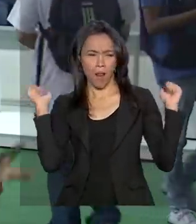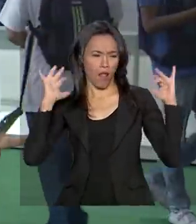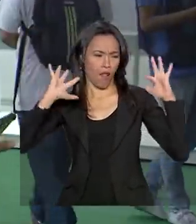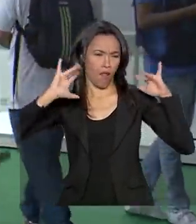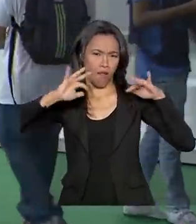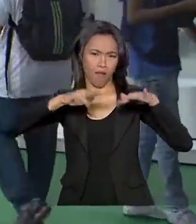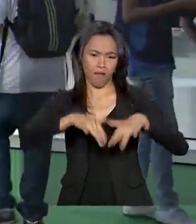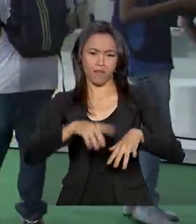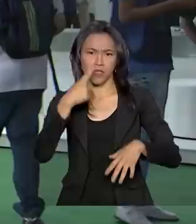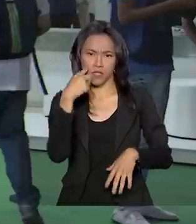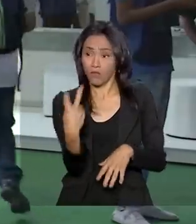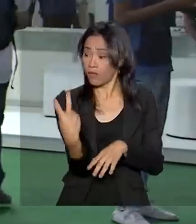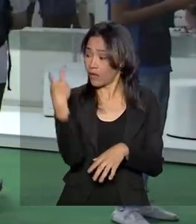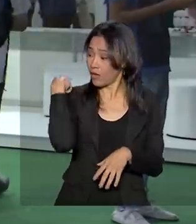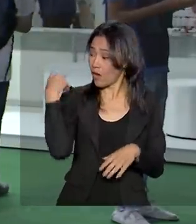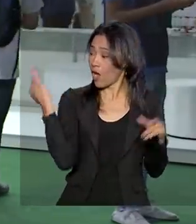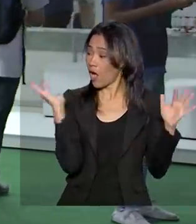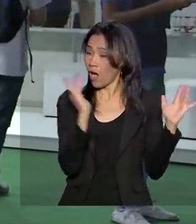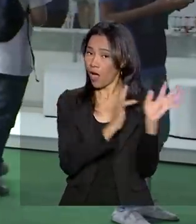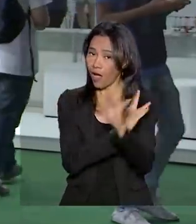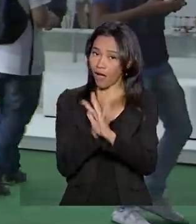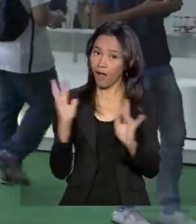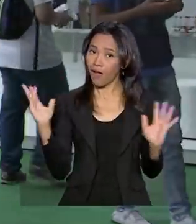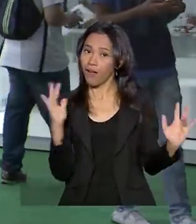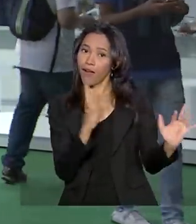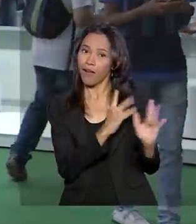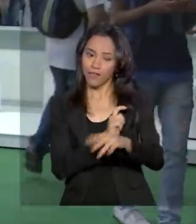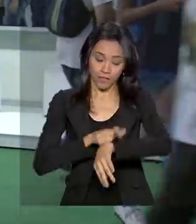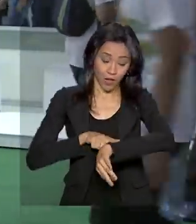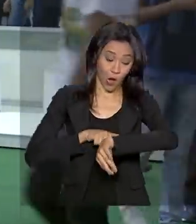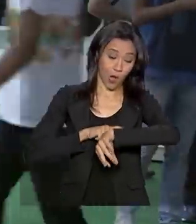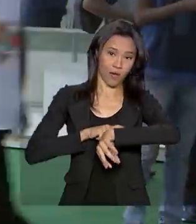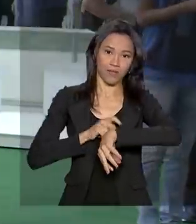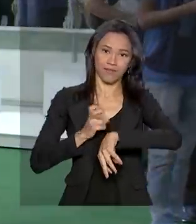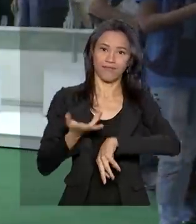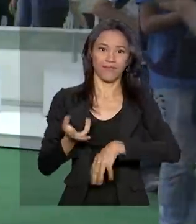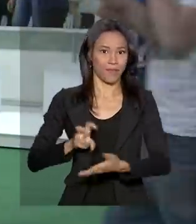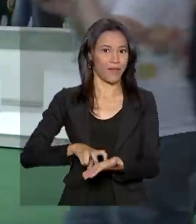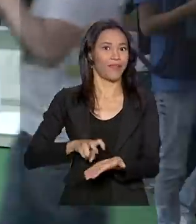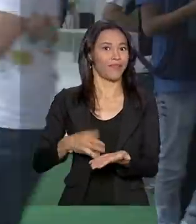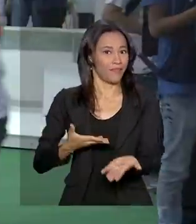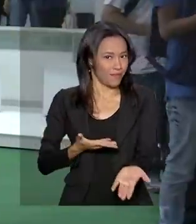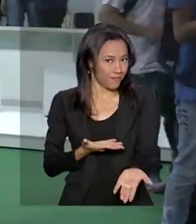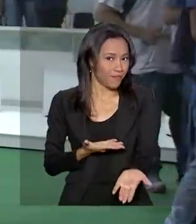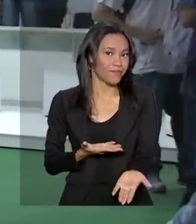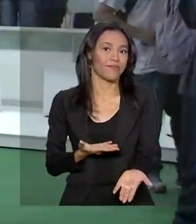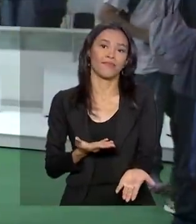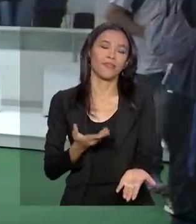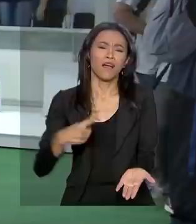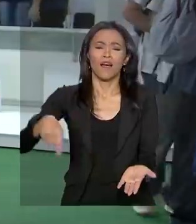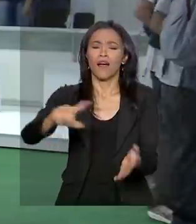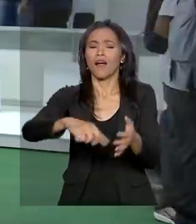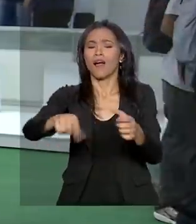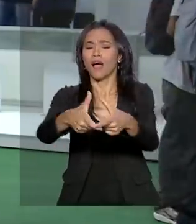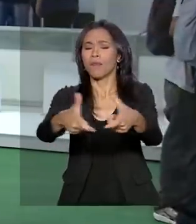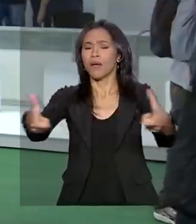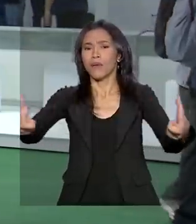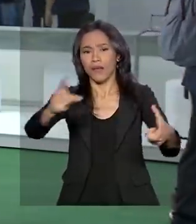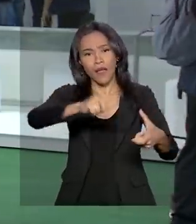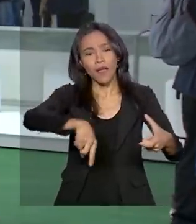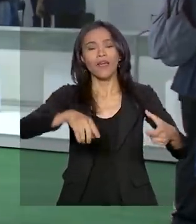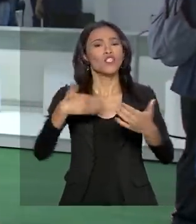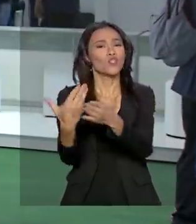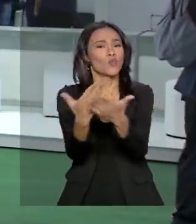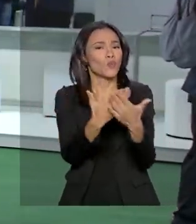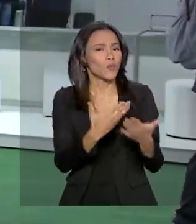vocês podem ver aqui atrás de mim, a movimentação já é bem intensa. A essa hora da manhã, a maioria agora, estudantes de todas